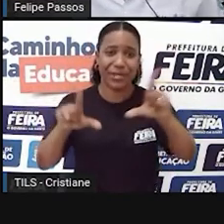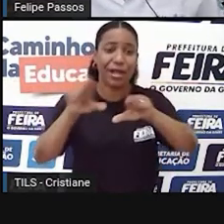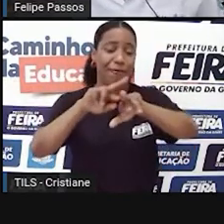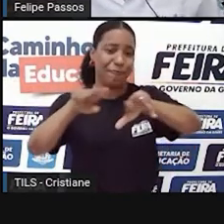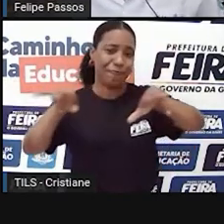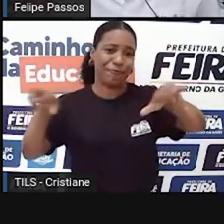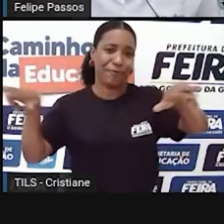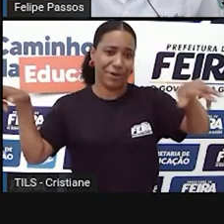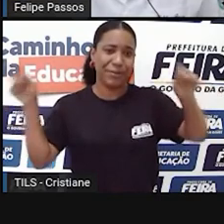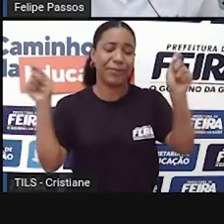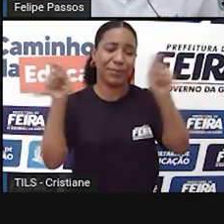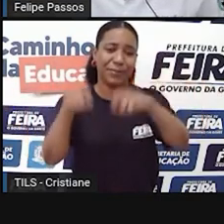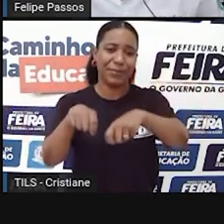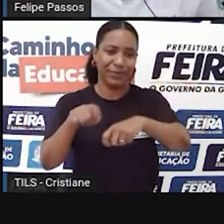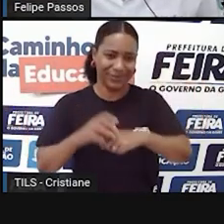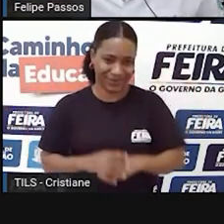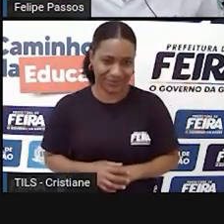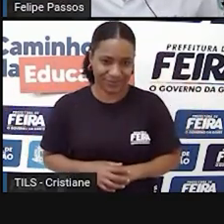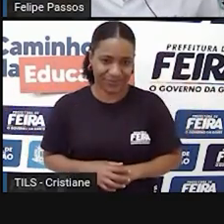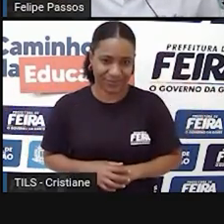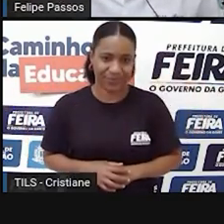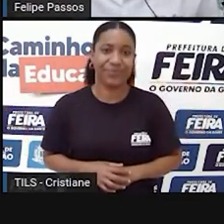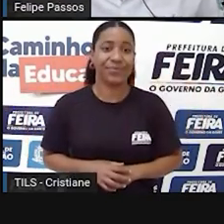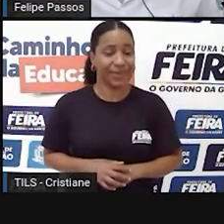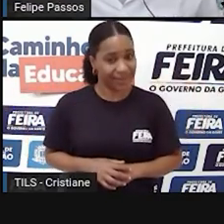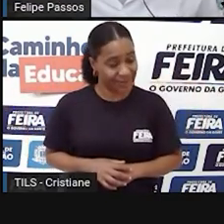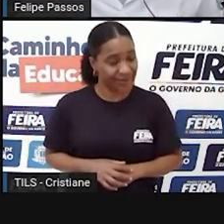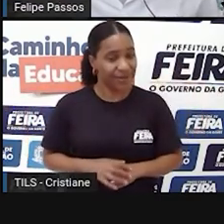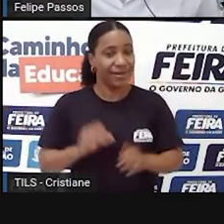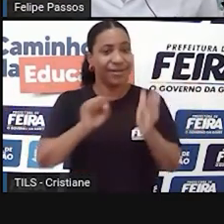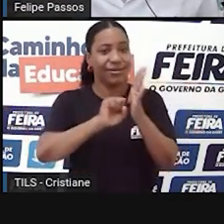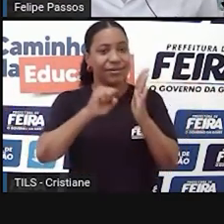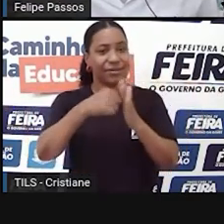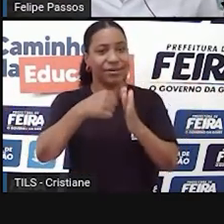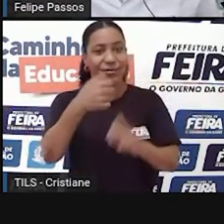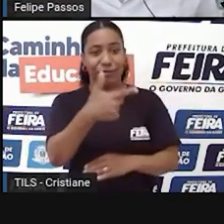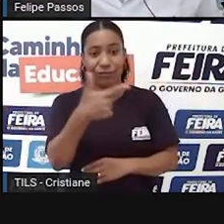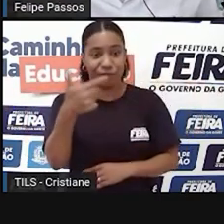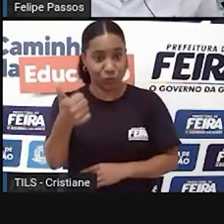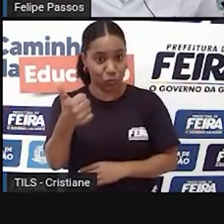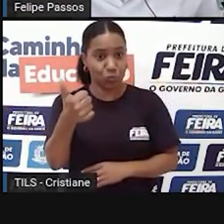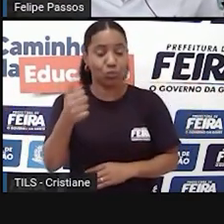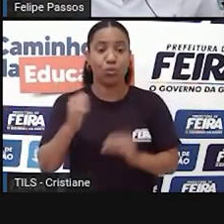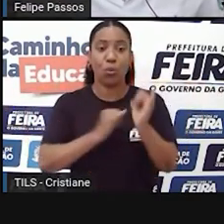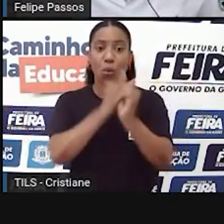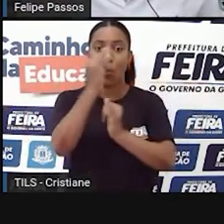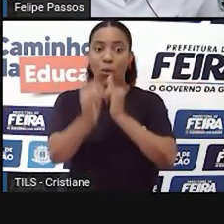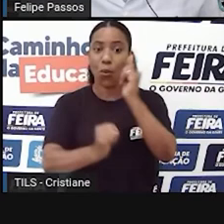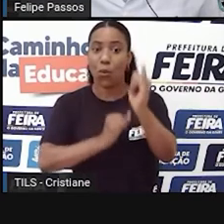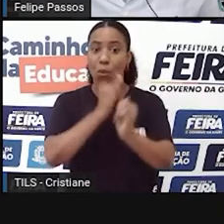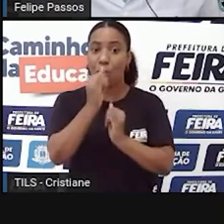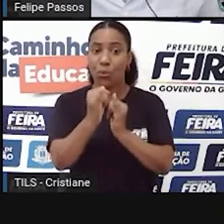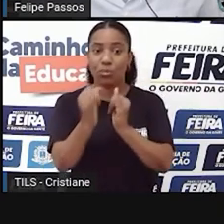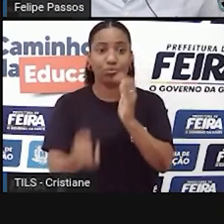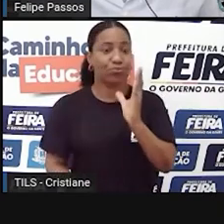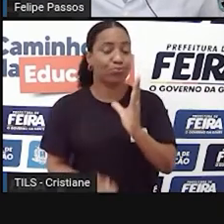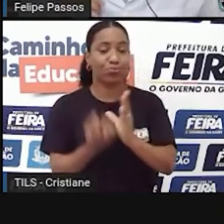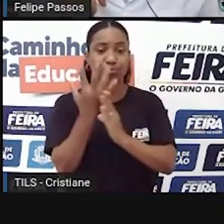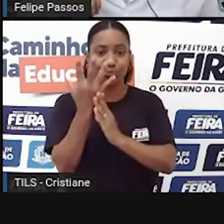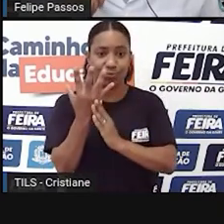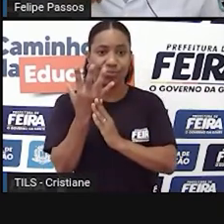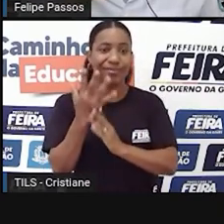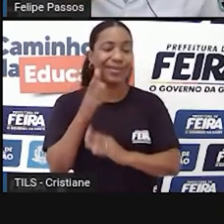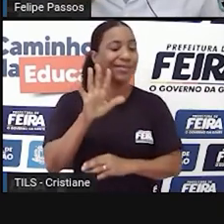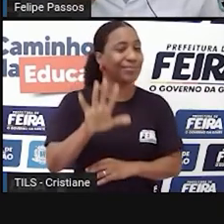surgimento da internet quase como um fenômeno no século XXI. Só que, na verdade, a internet já